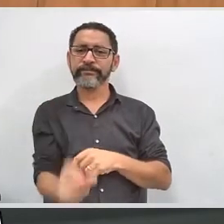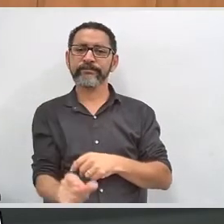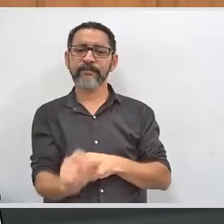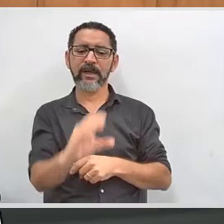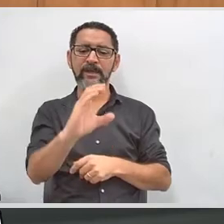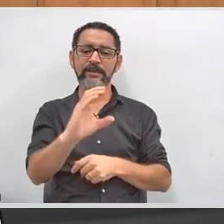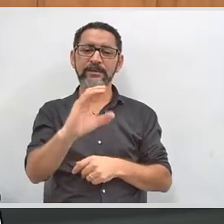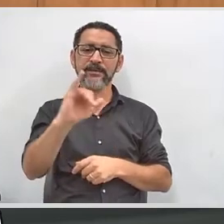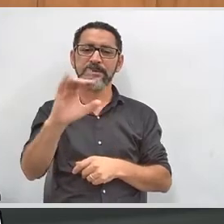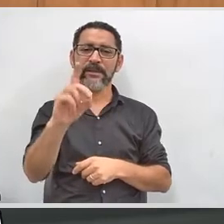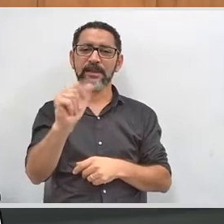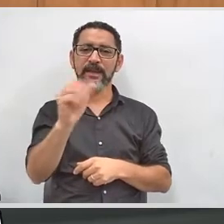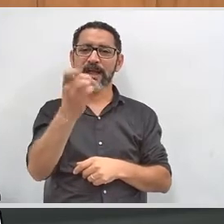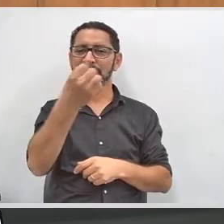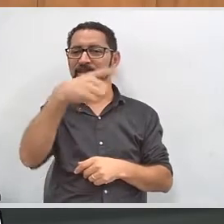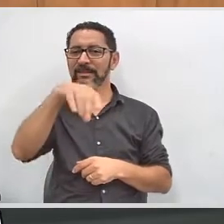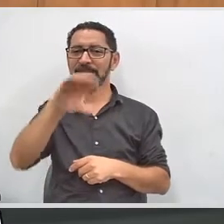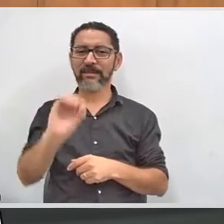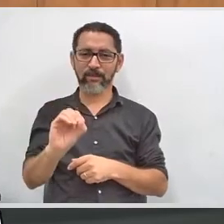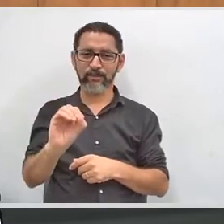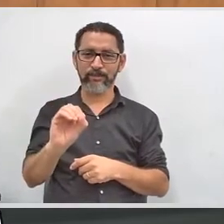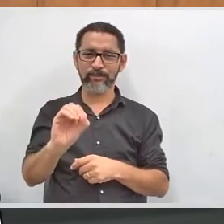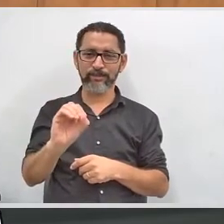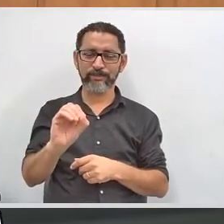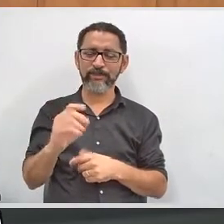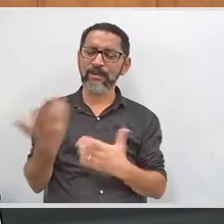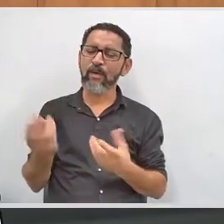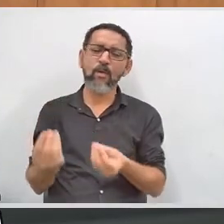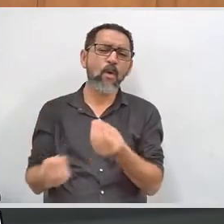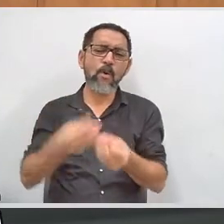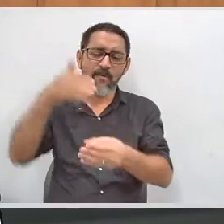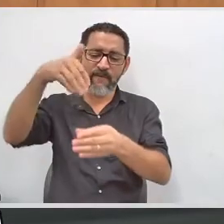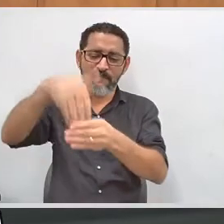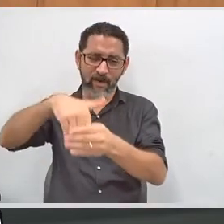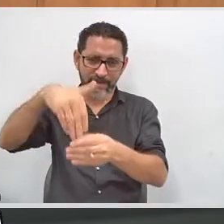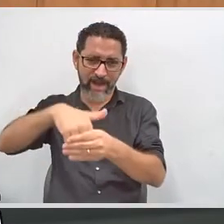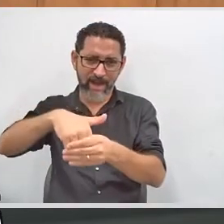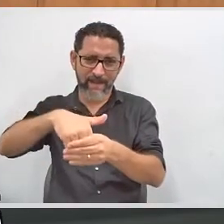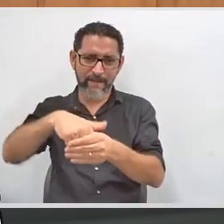que é a escolha, que é votar, com uma equipe